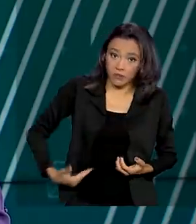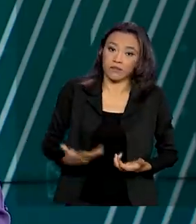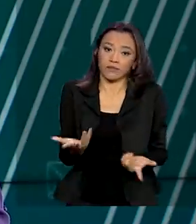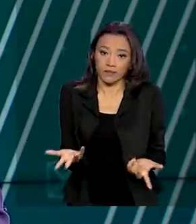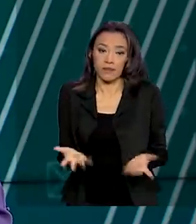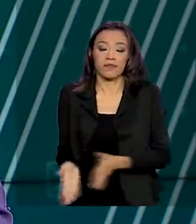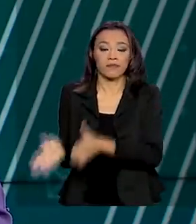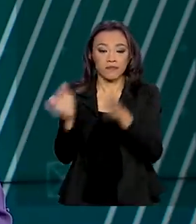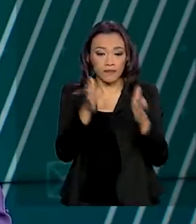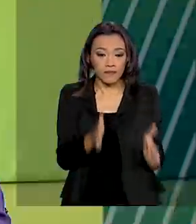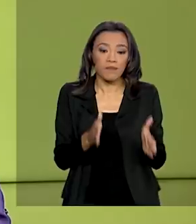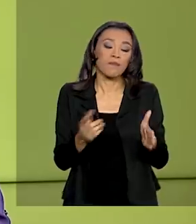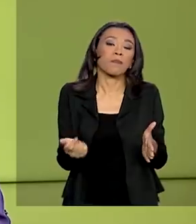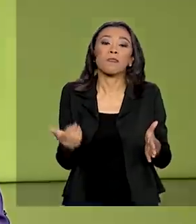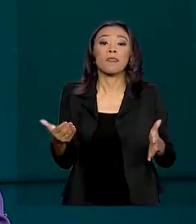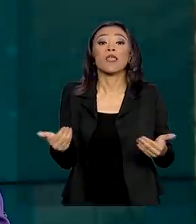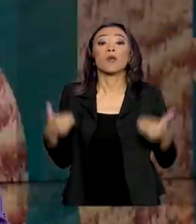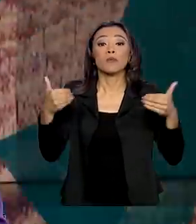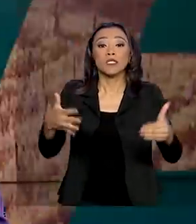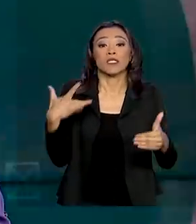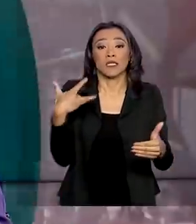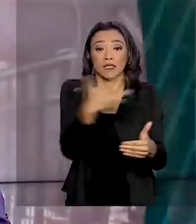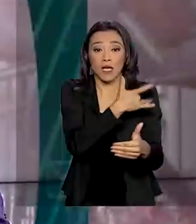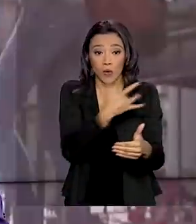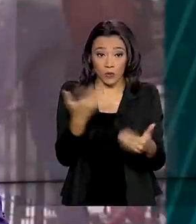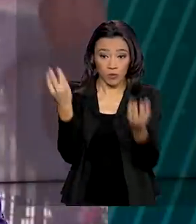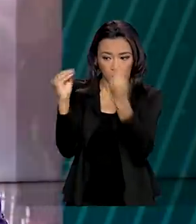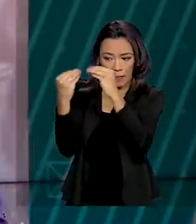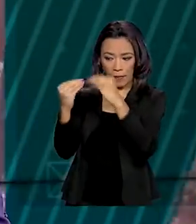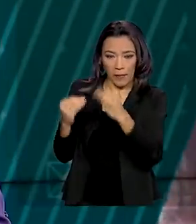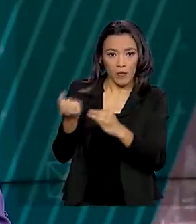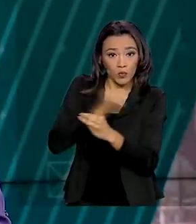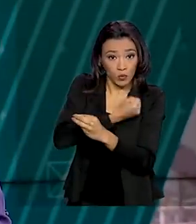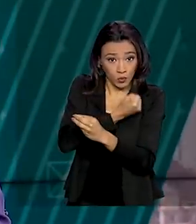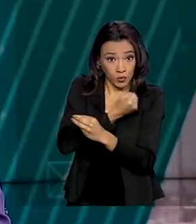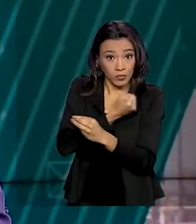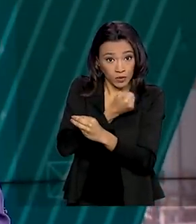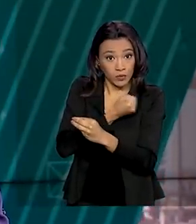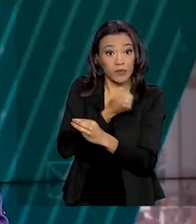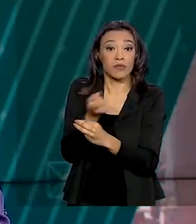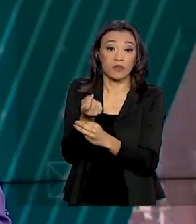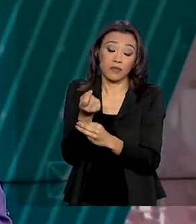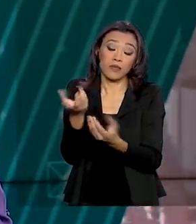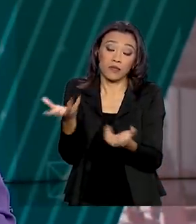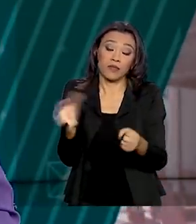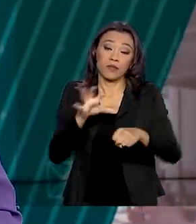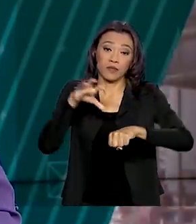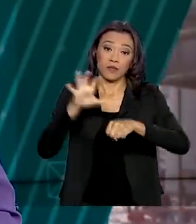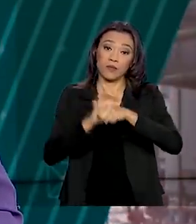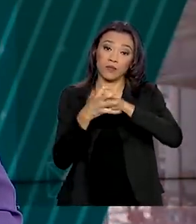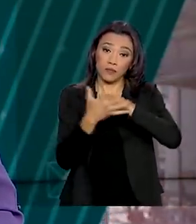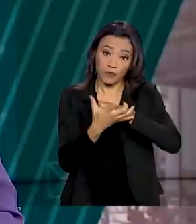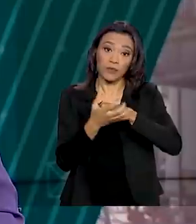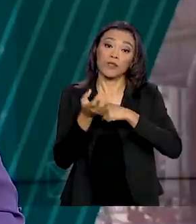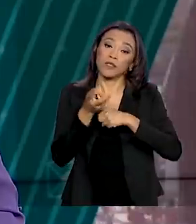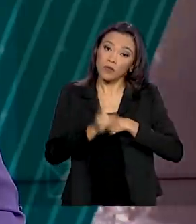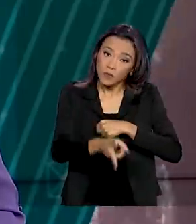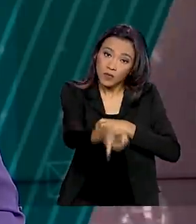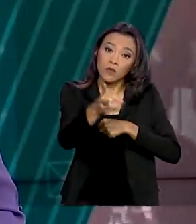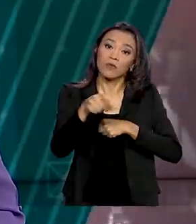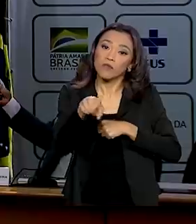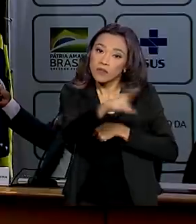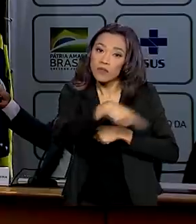O Ministério da Saúde atualizou os números da Covid-19 e reforçou a importância do isolamento domiciliar.